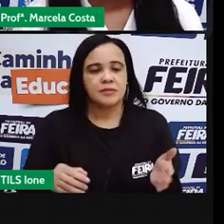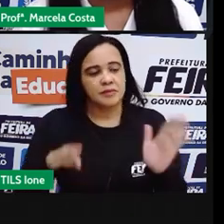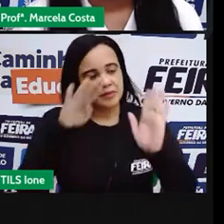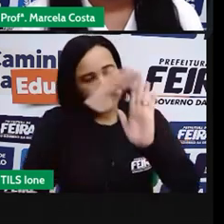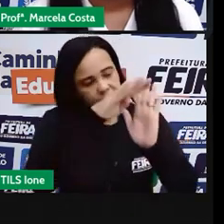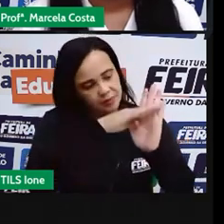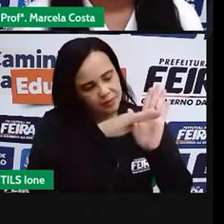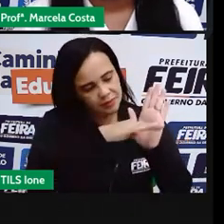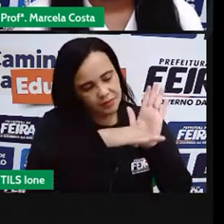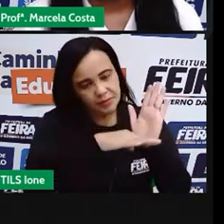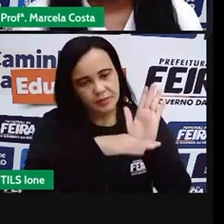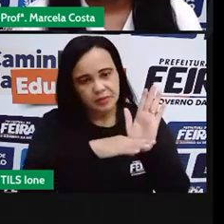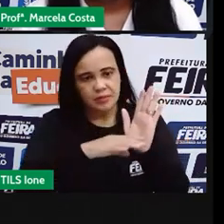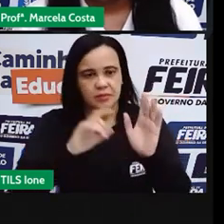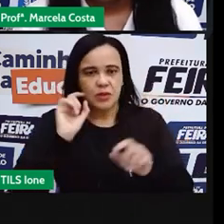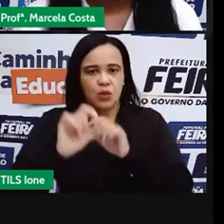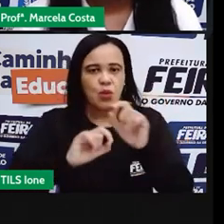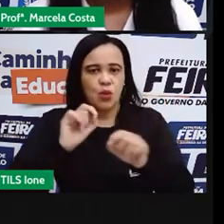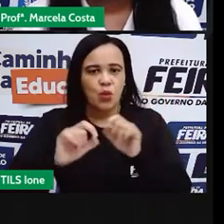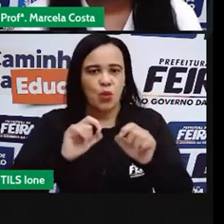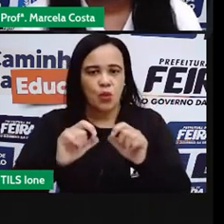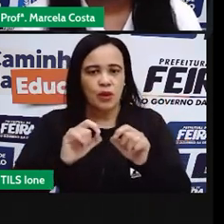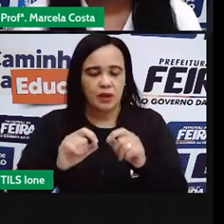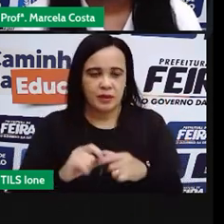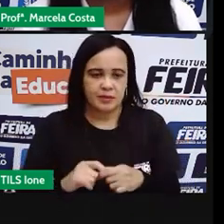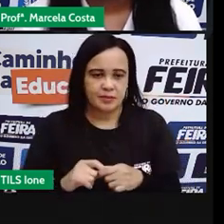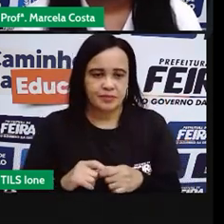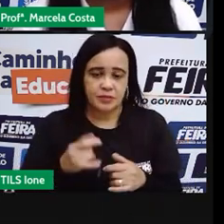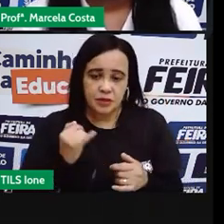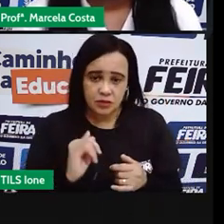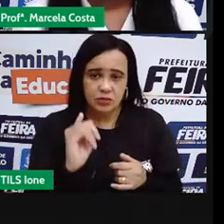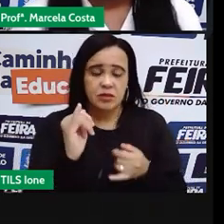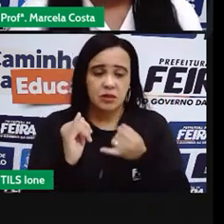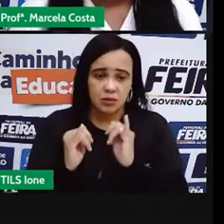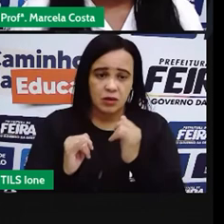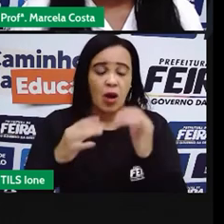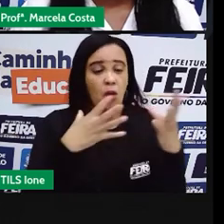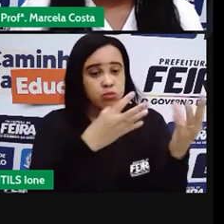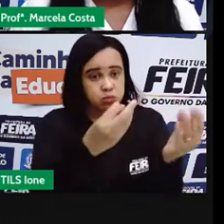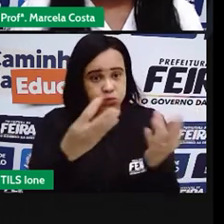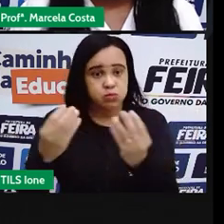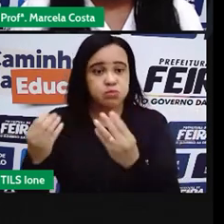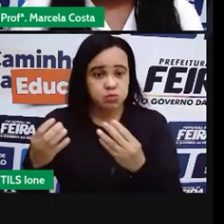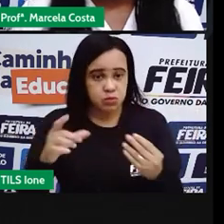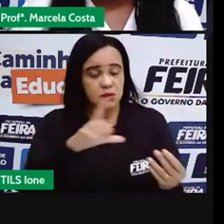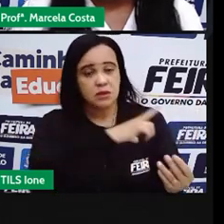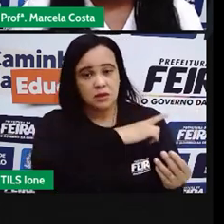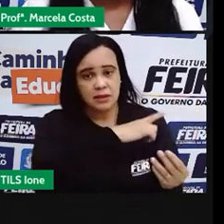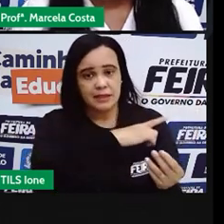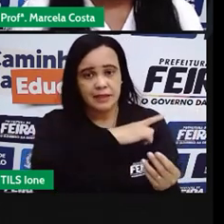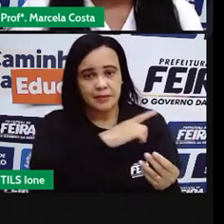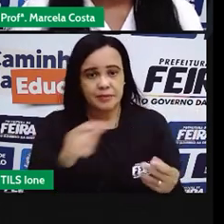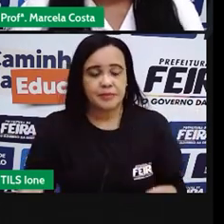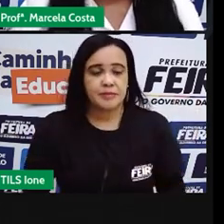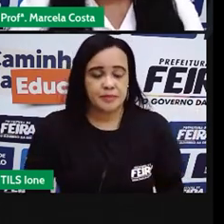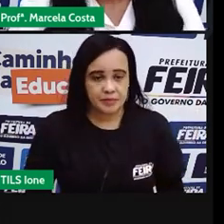com nomes de fábulas populares? Mas, como eu falei para vocês,